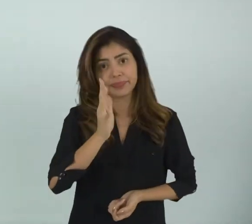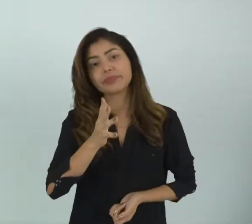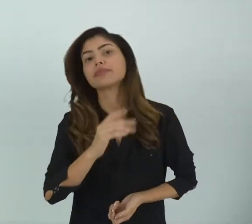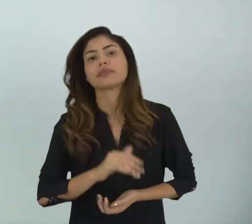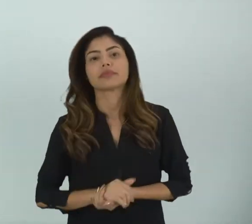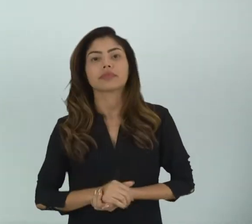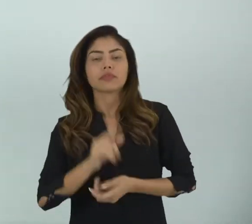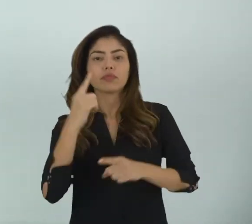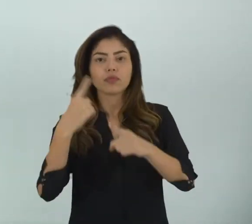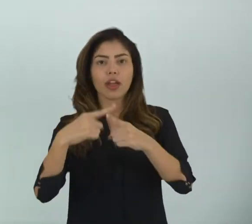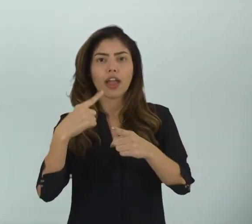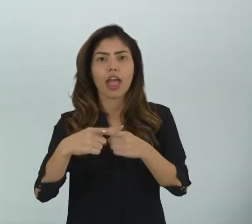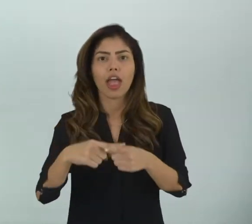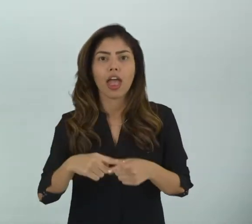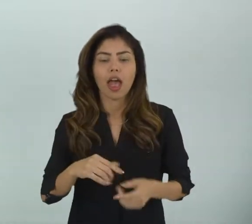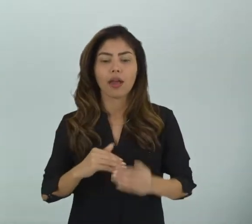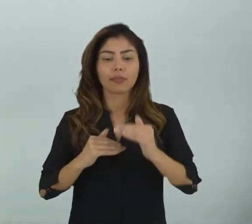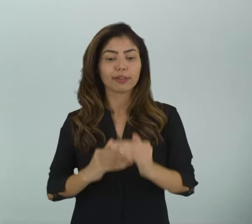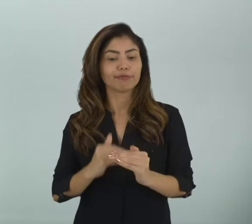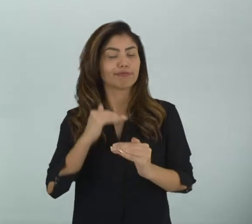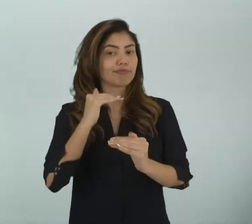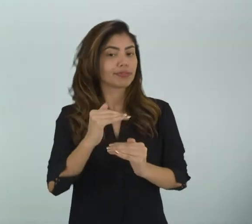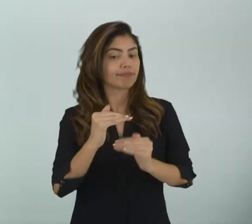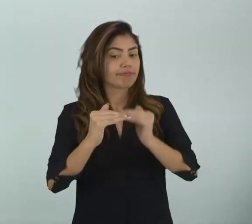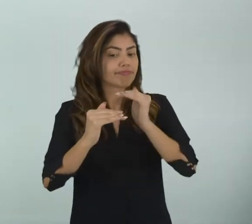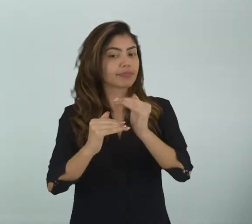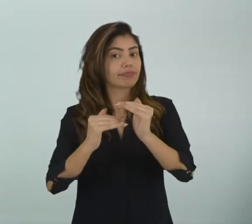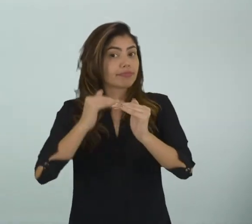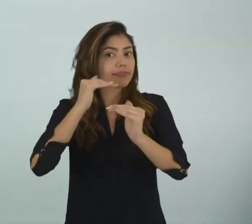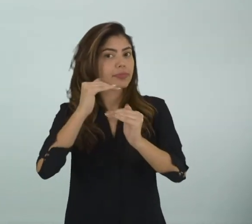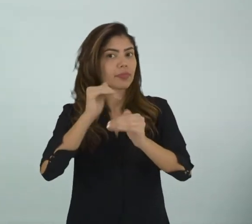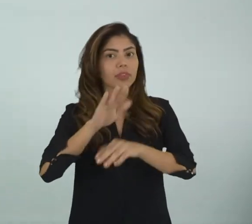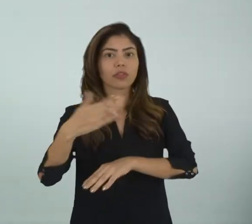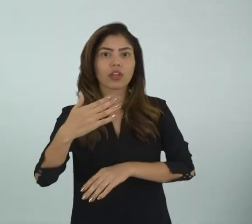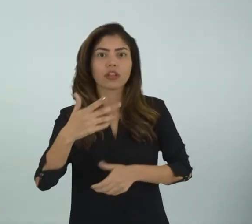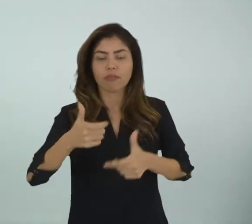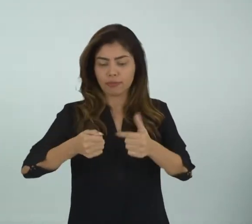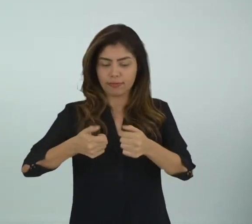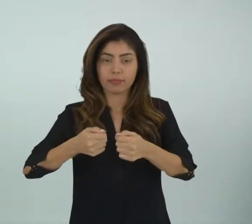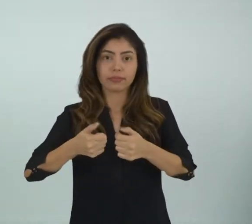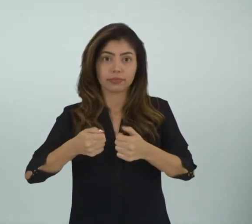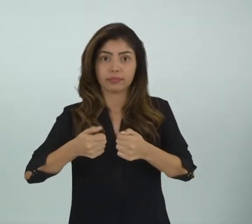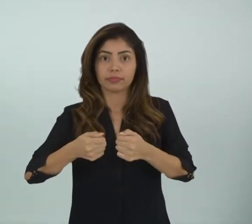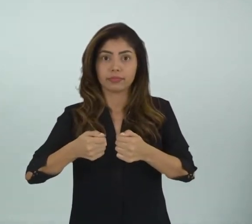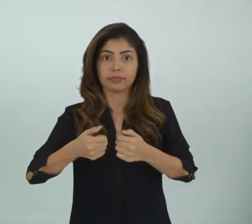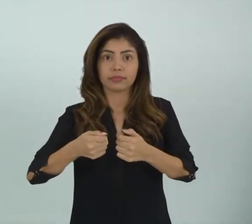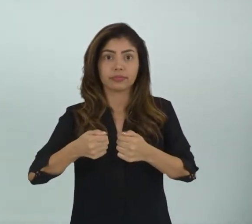Por quê? Porque você foi pulando Os ciclos da sua vida Quando você joga videogame